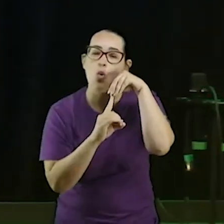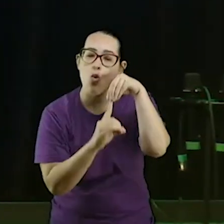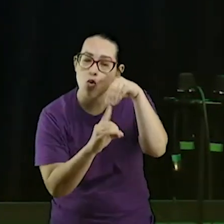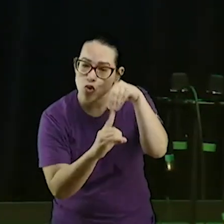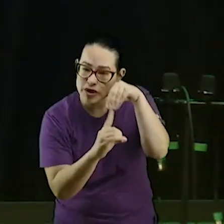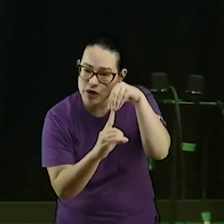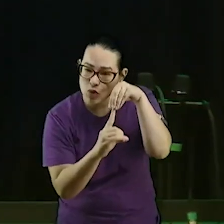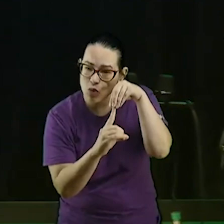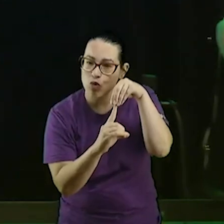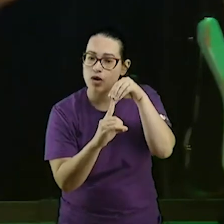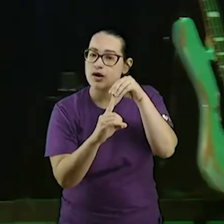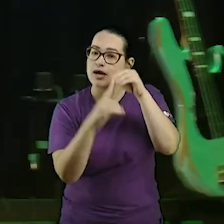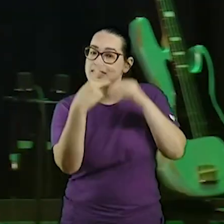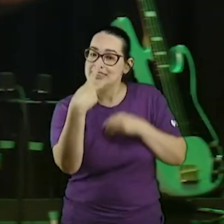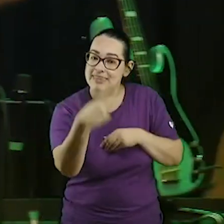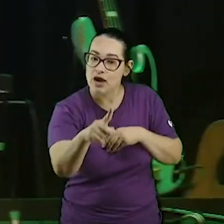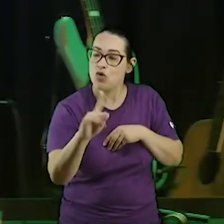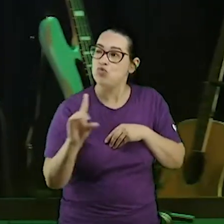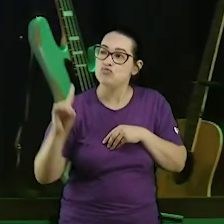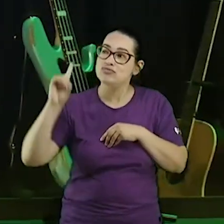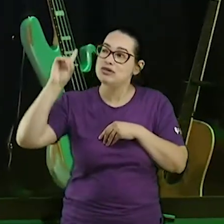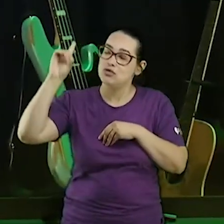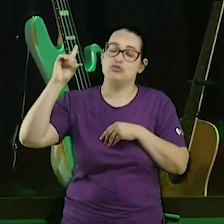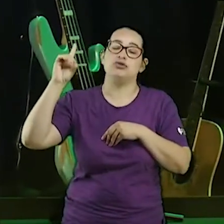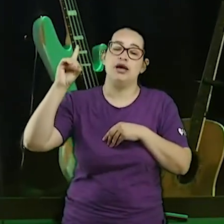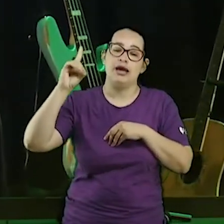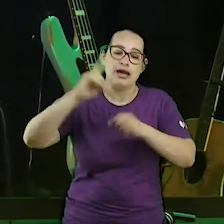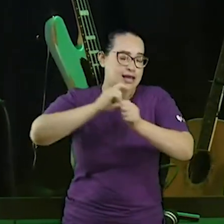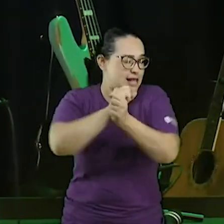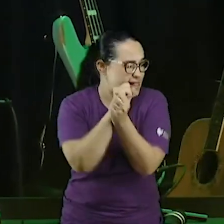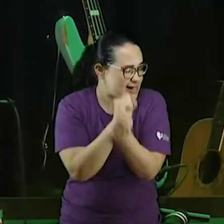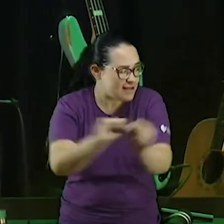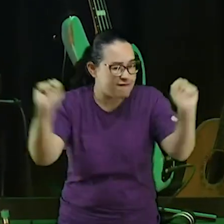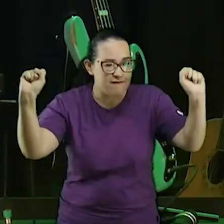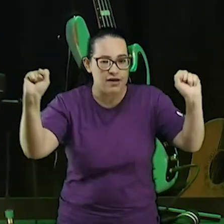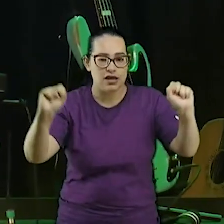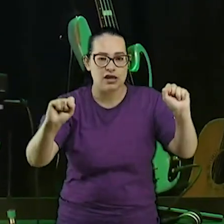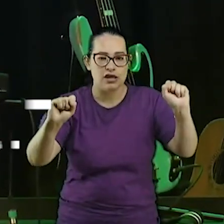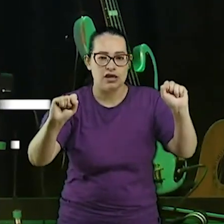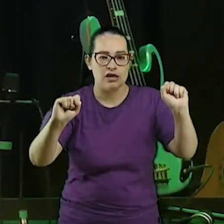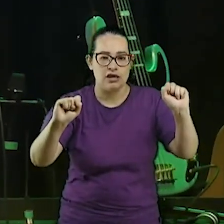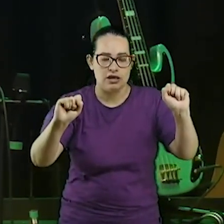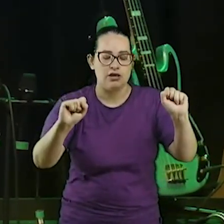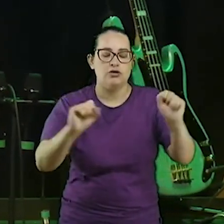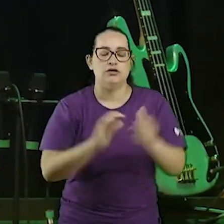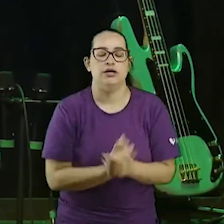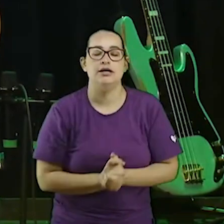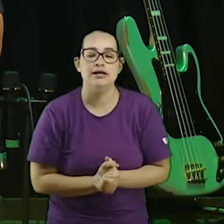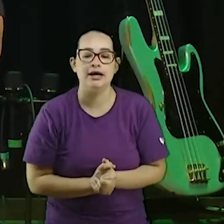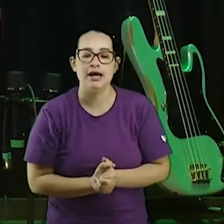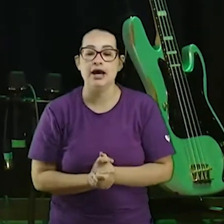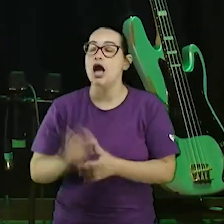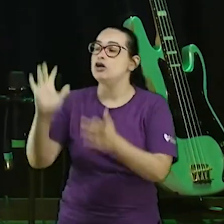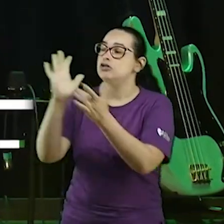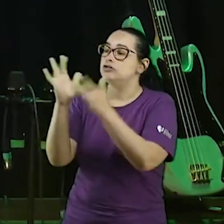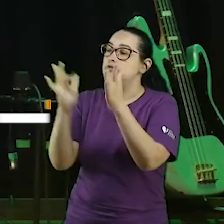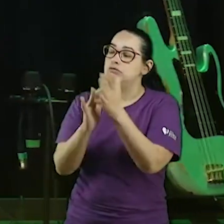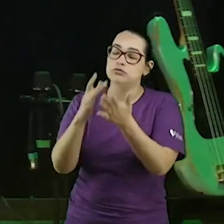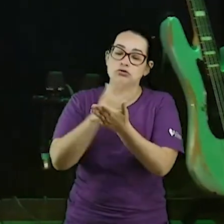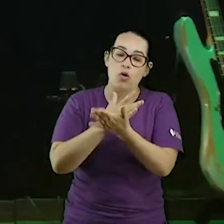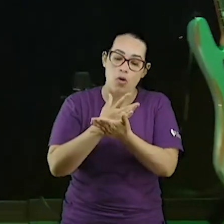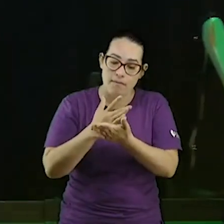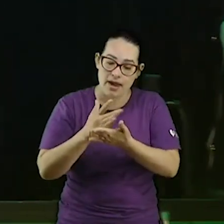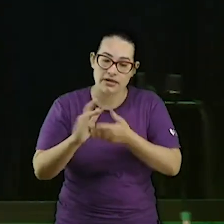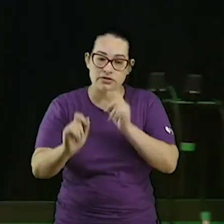aquele que te tirou da terra da escravidão, eu te dou liberdade. Quando Jesus começa o ministério dEle,